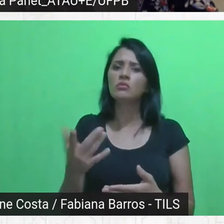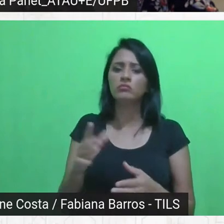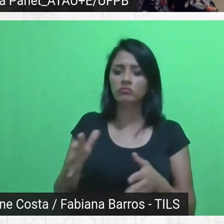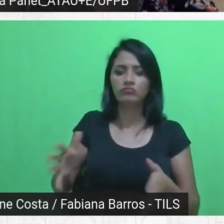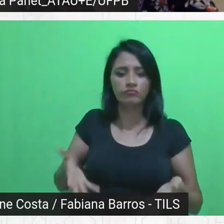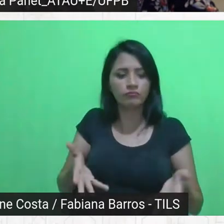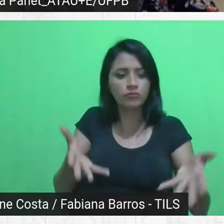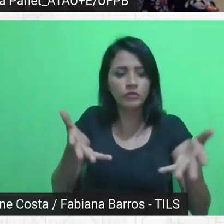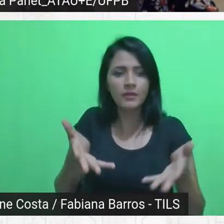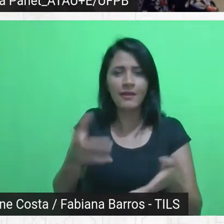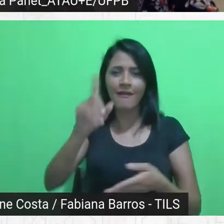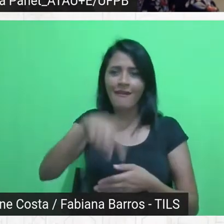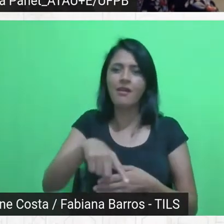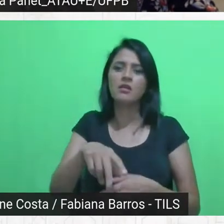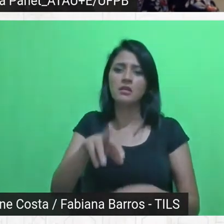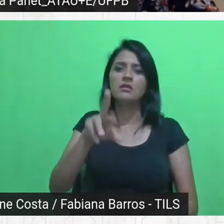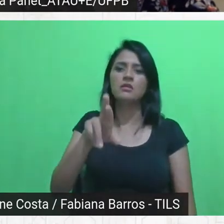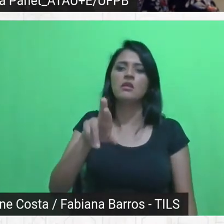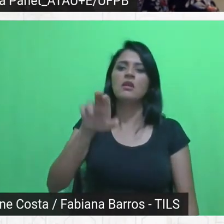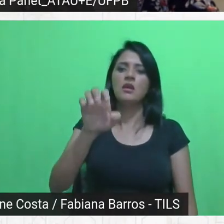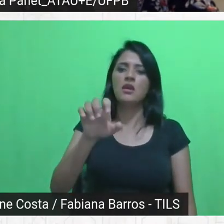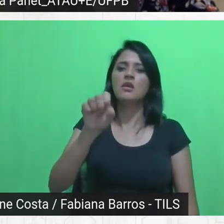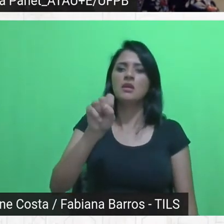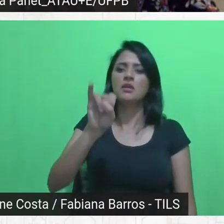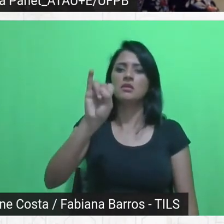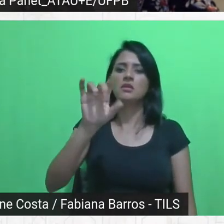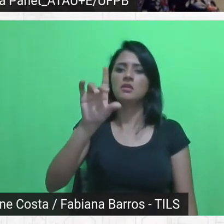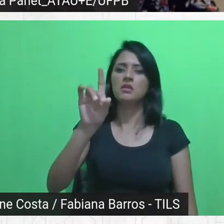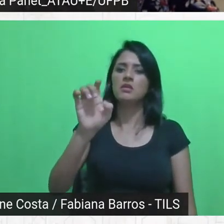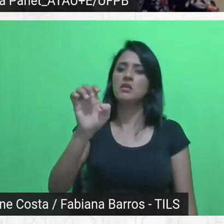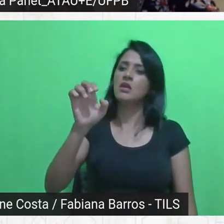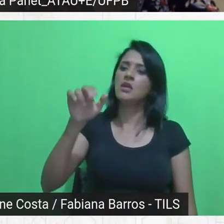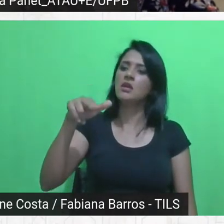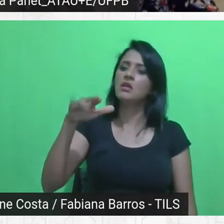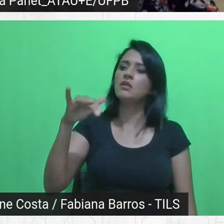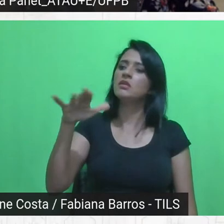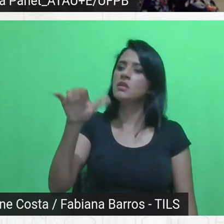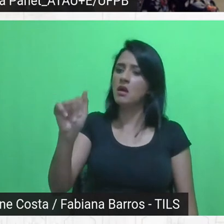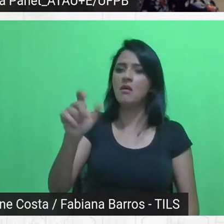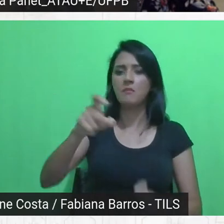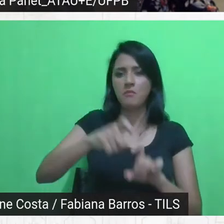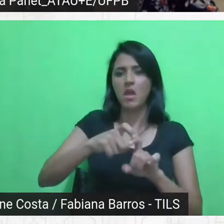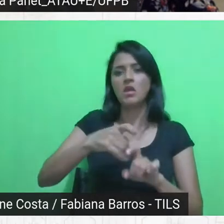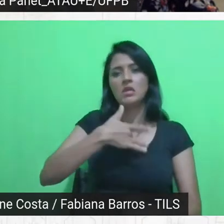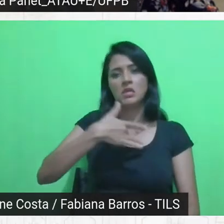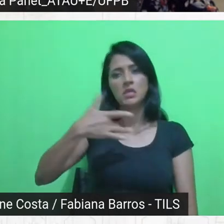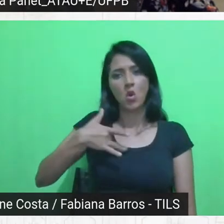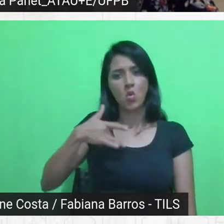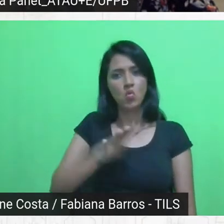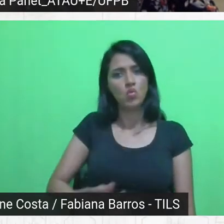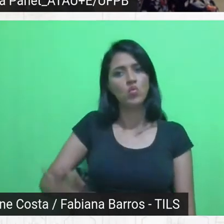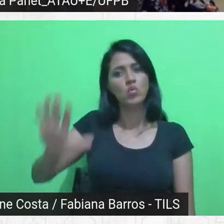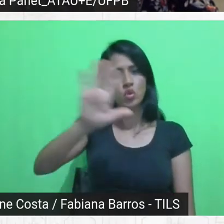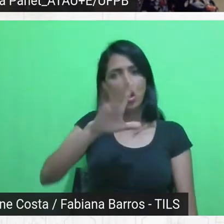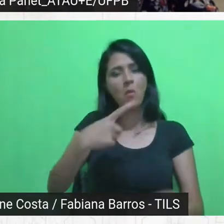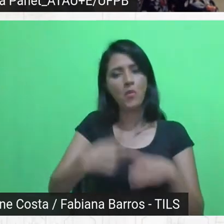residências médicas e de saúde de maneira geral, porque esses alunos, como